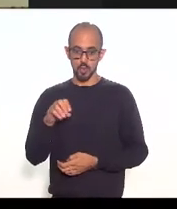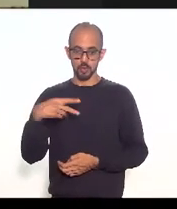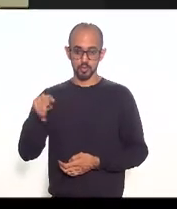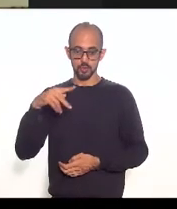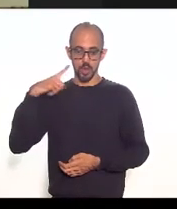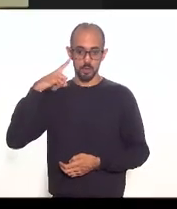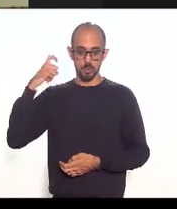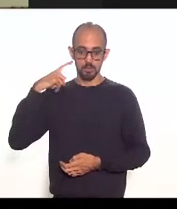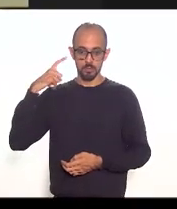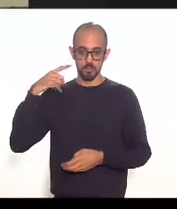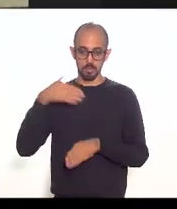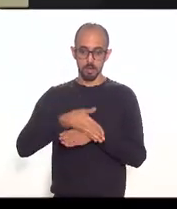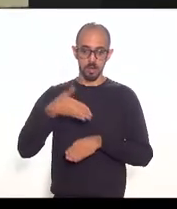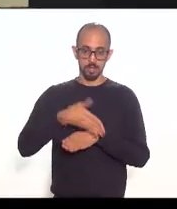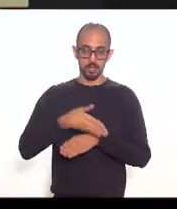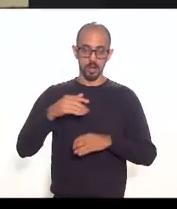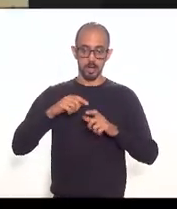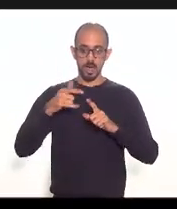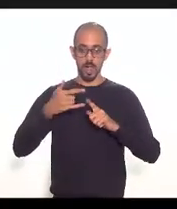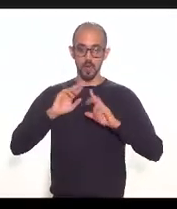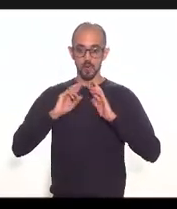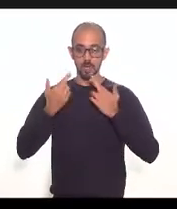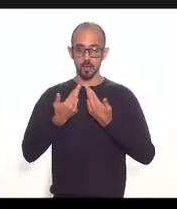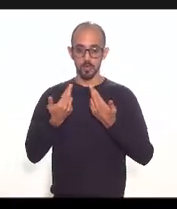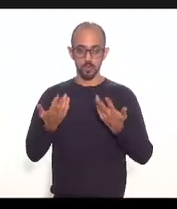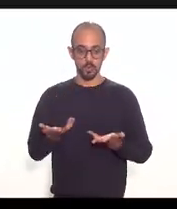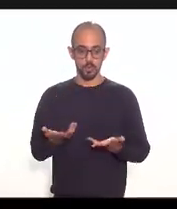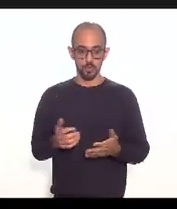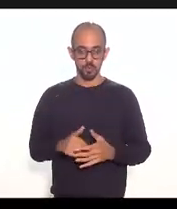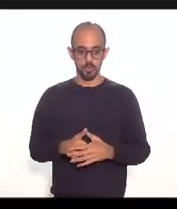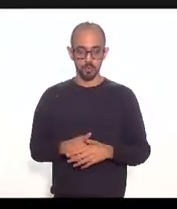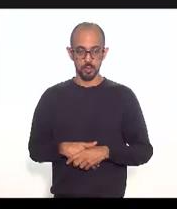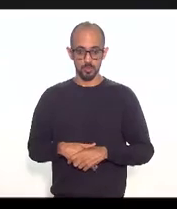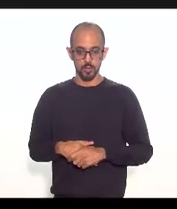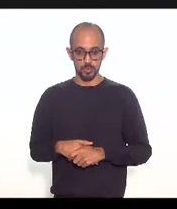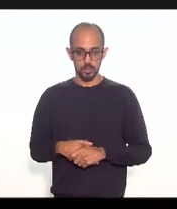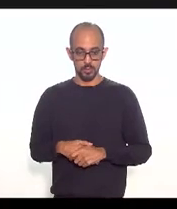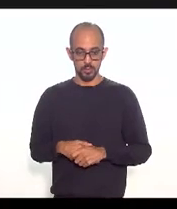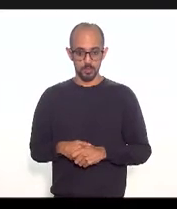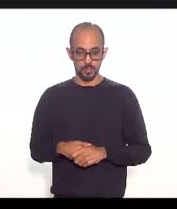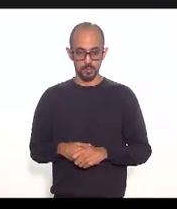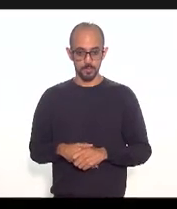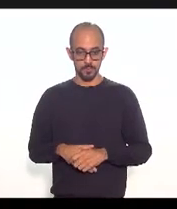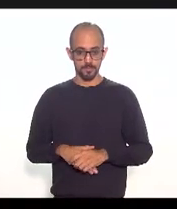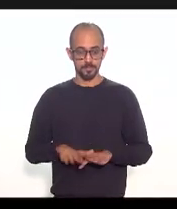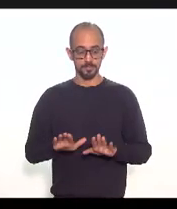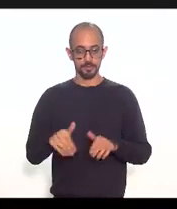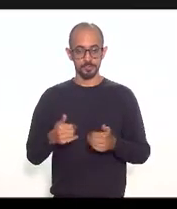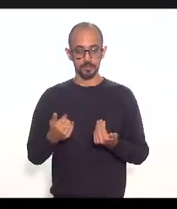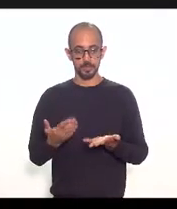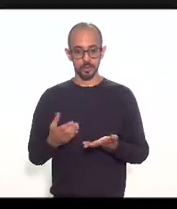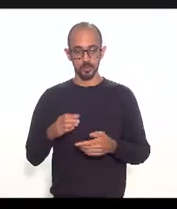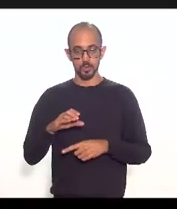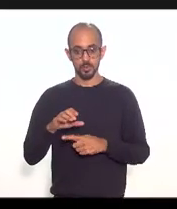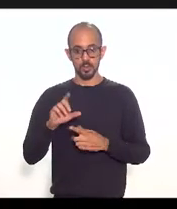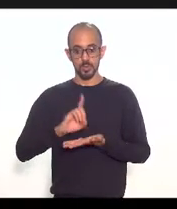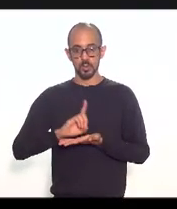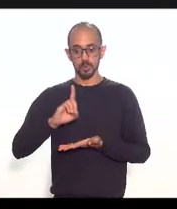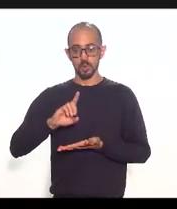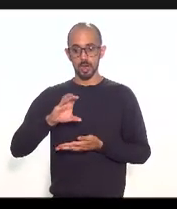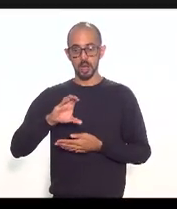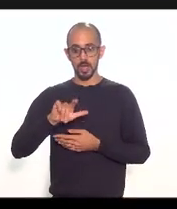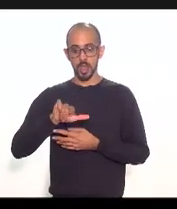Chico Machado fecha seu som obrigado doutora Cláudia Friza por favor